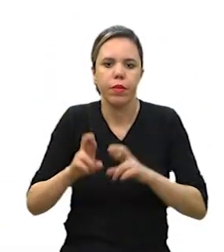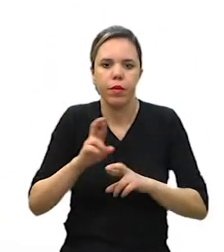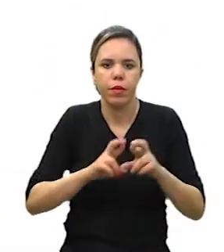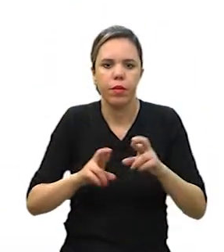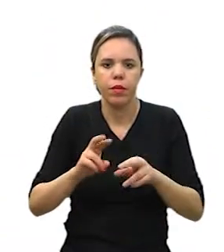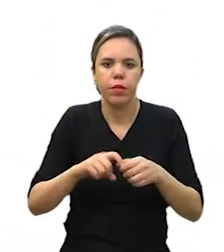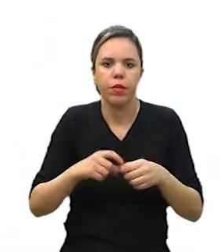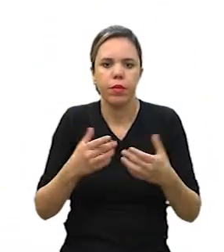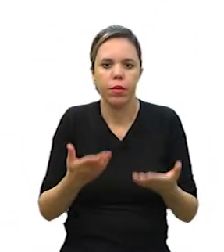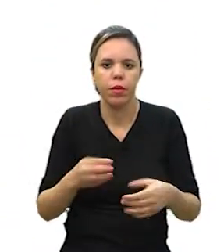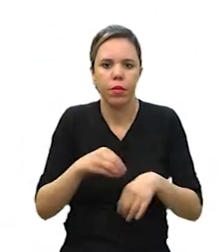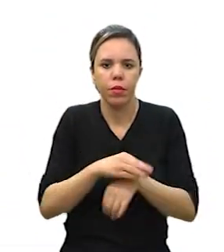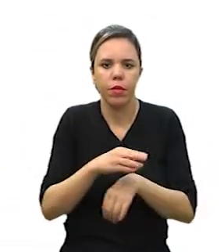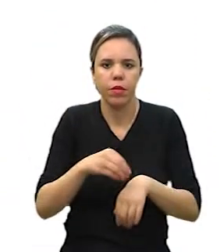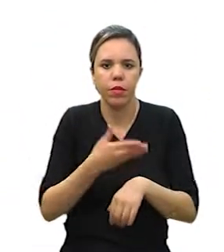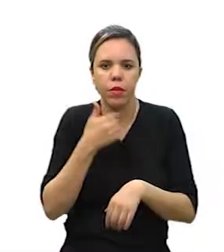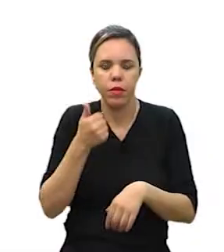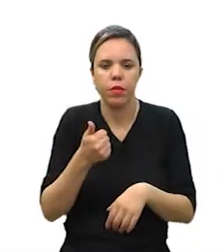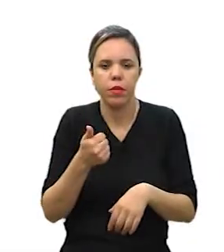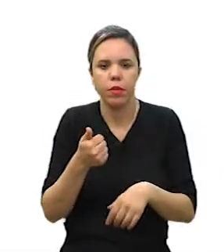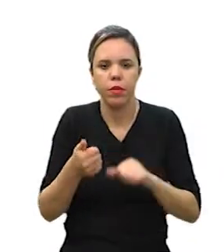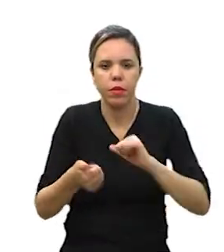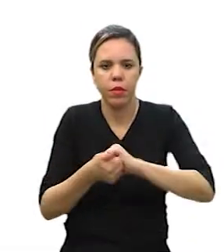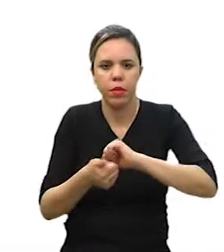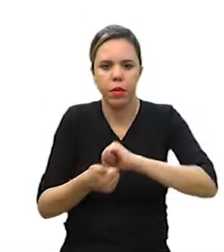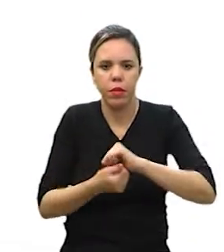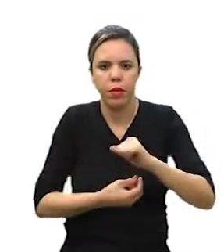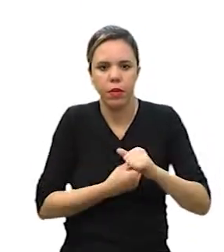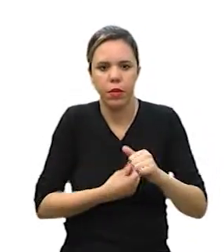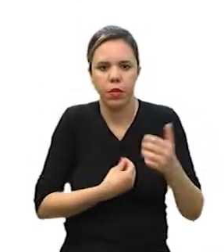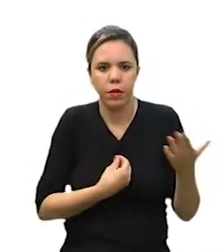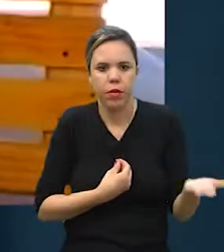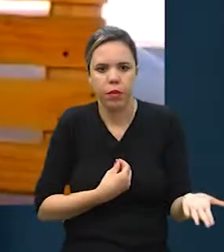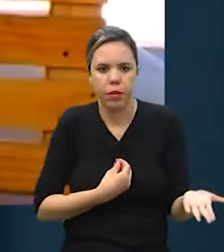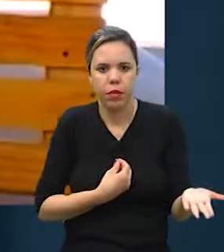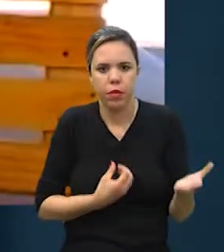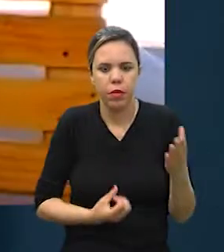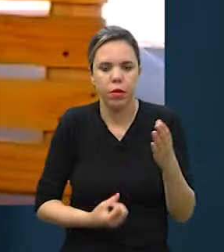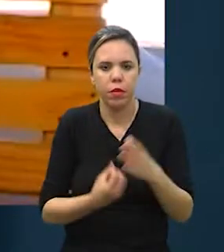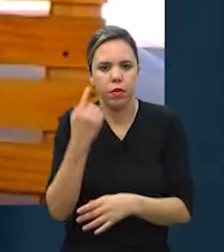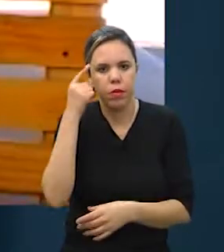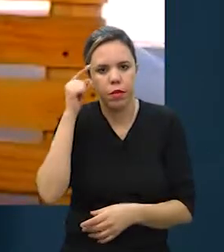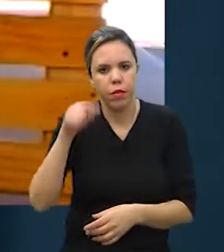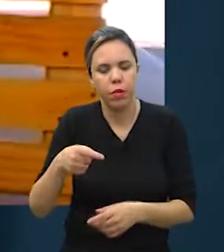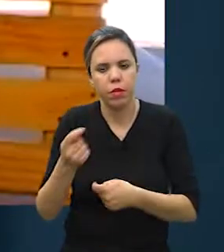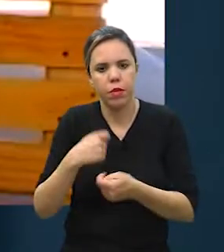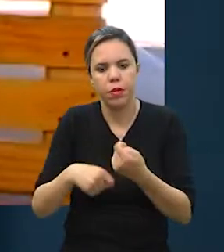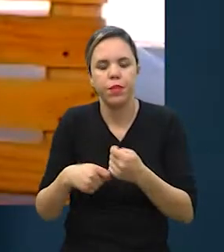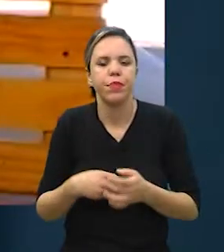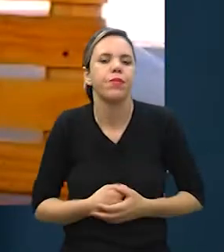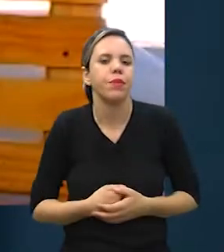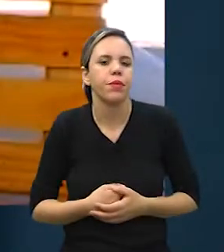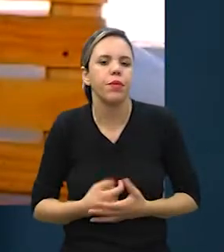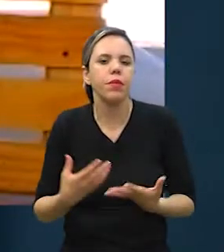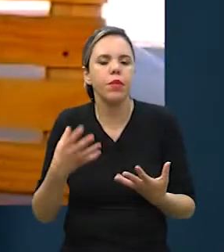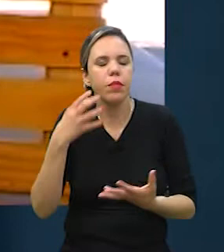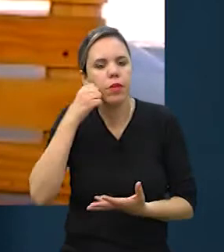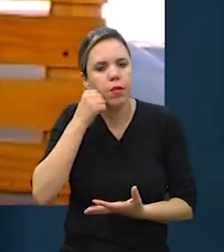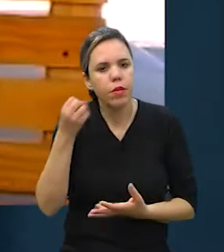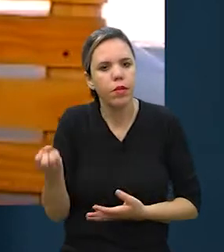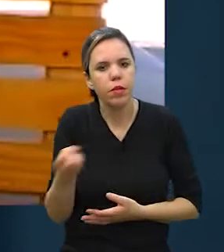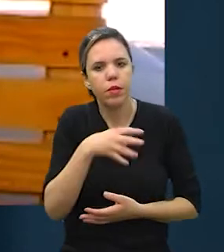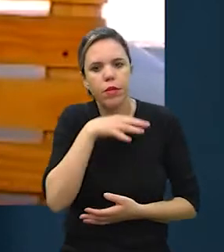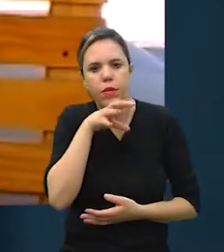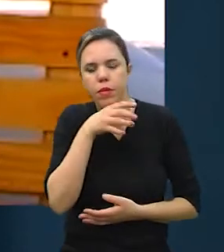reverter o quadro dela, trazendo muita melhoria e qualidade de vida. E assim surgiu a ideia do negócio. Eu